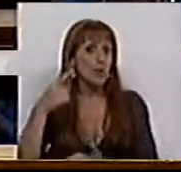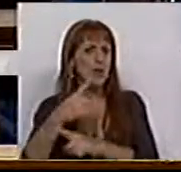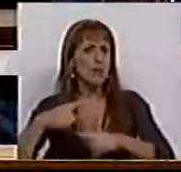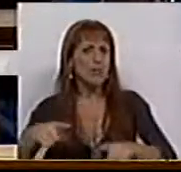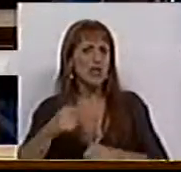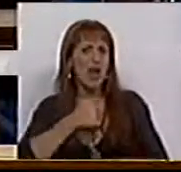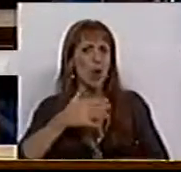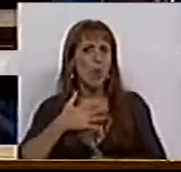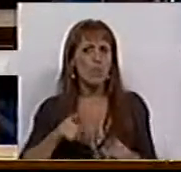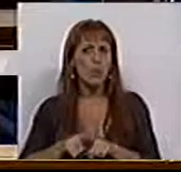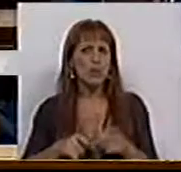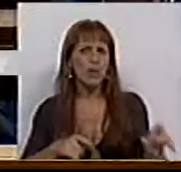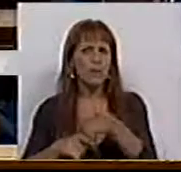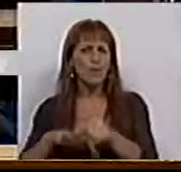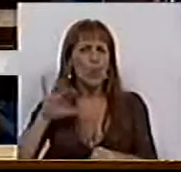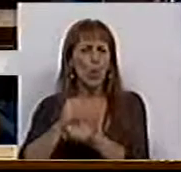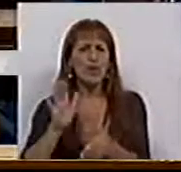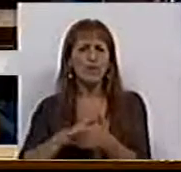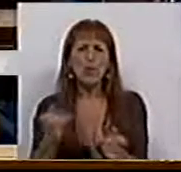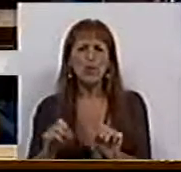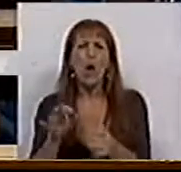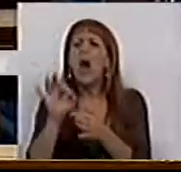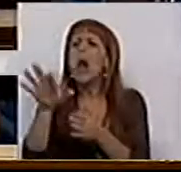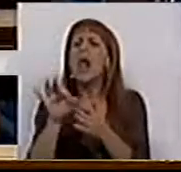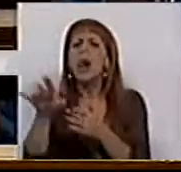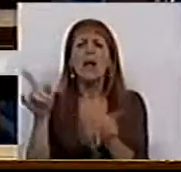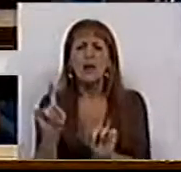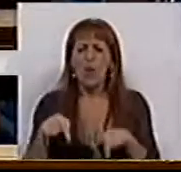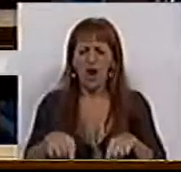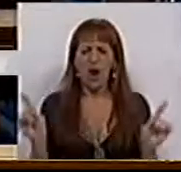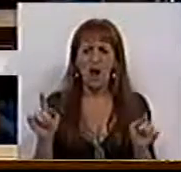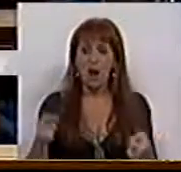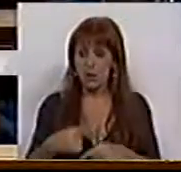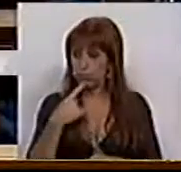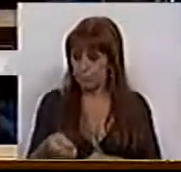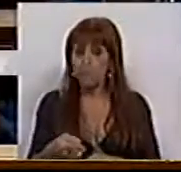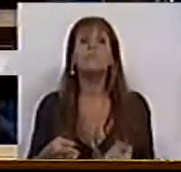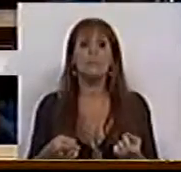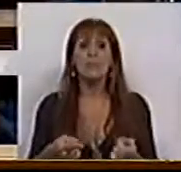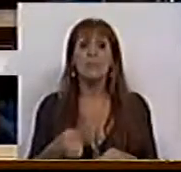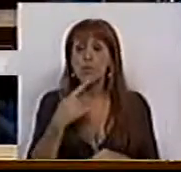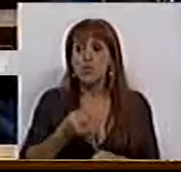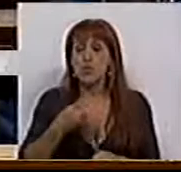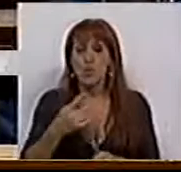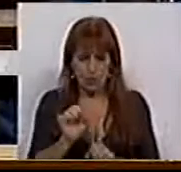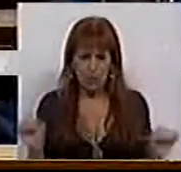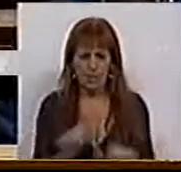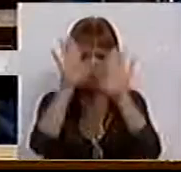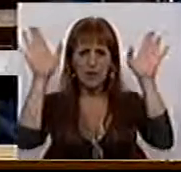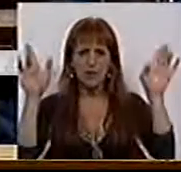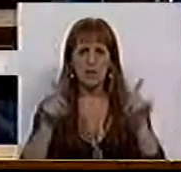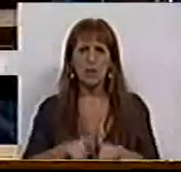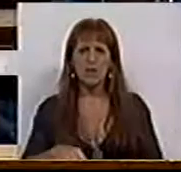proibido ter companhias aéreas dos Estados Unidos, outro facto, não há insinuações nenhumas deste lado, há afirmações e são muito concretas,